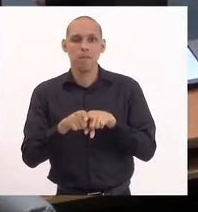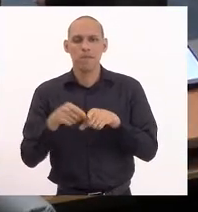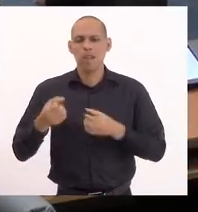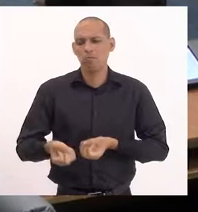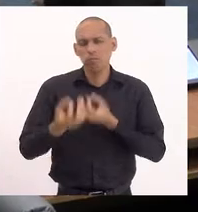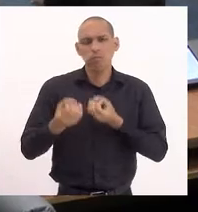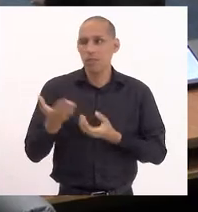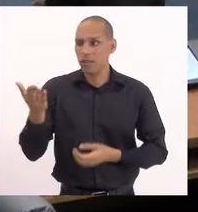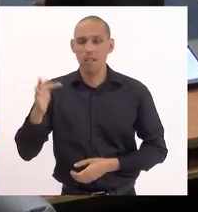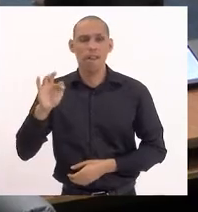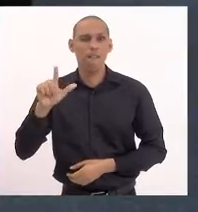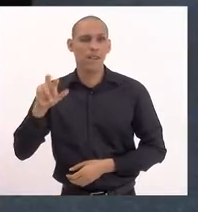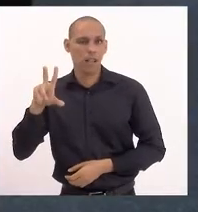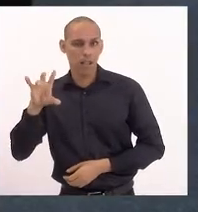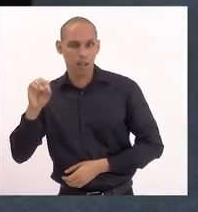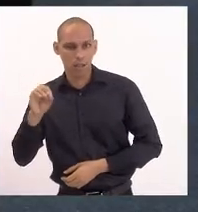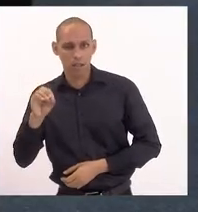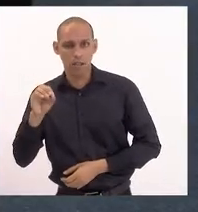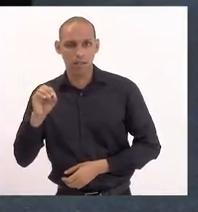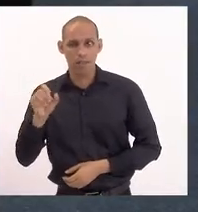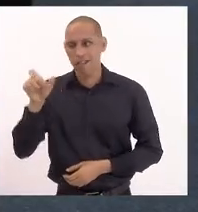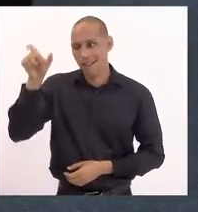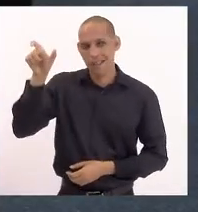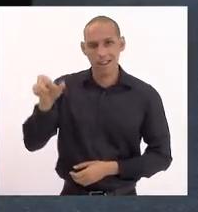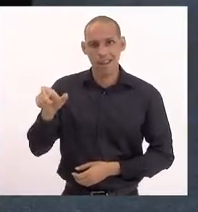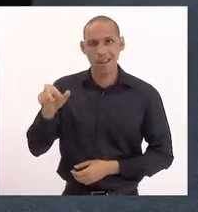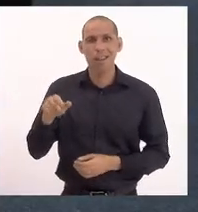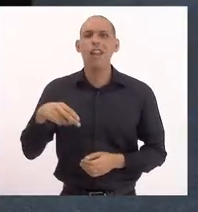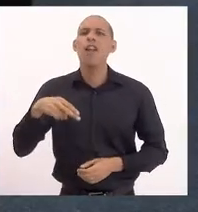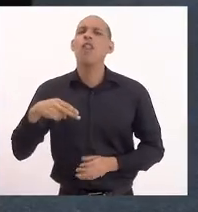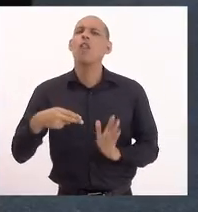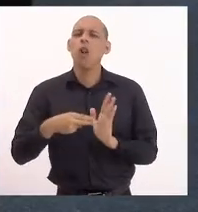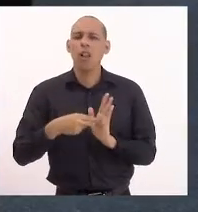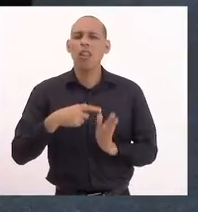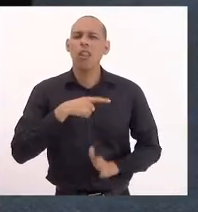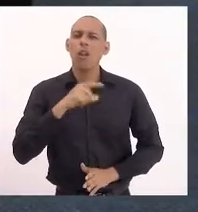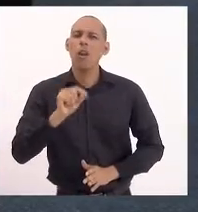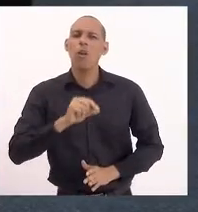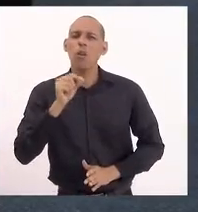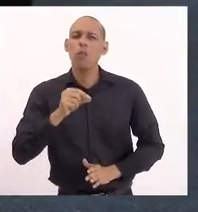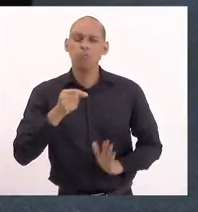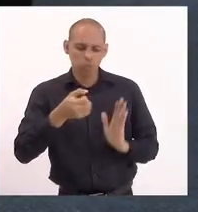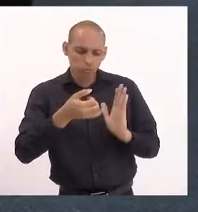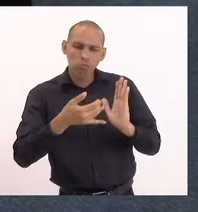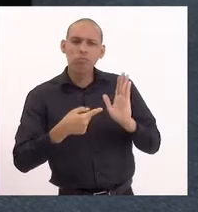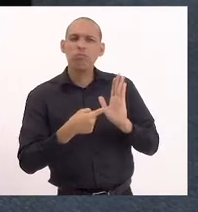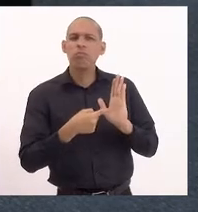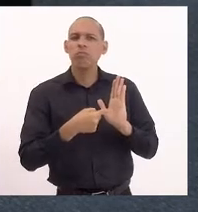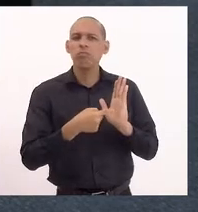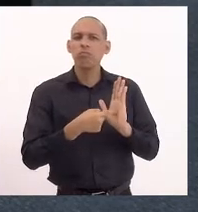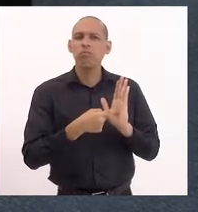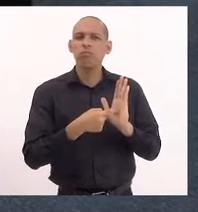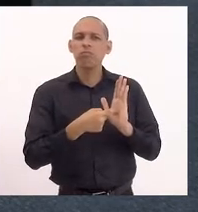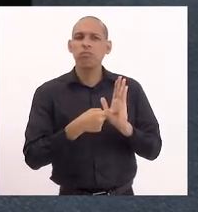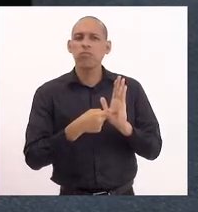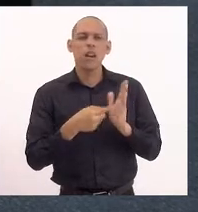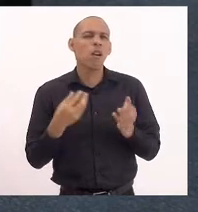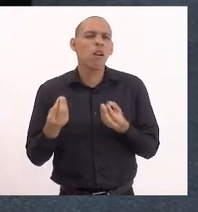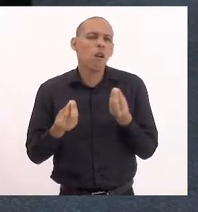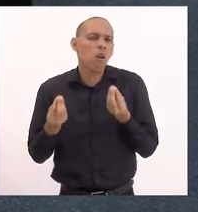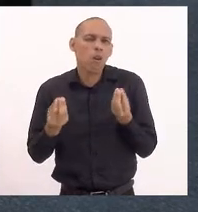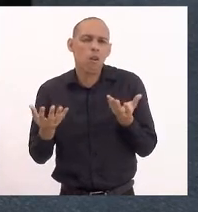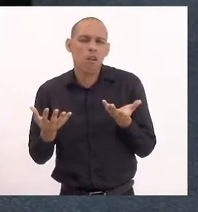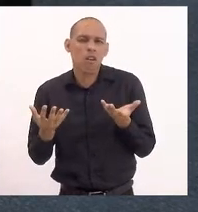pelo Flávio, ele foi autor de uma nota que tratou de maneira muito desqualificadora